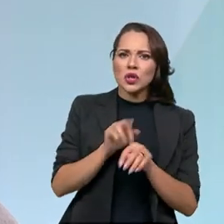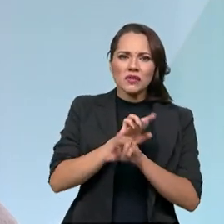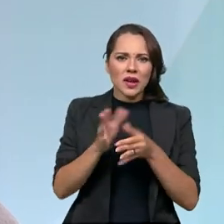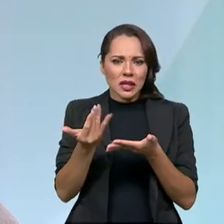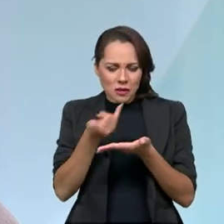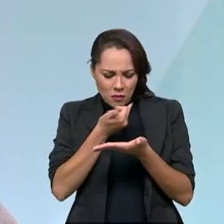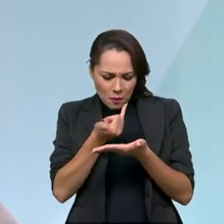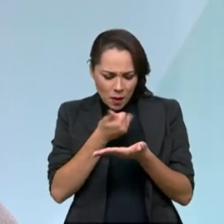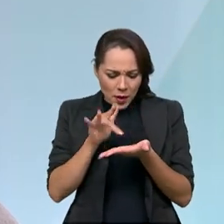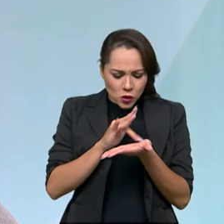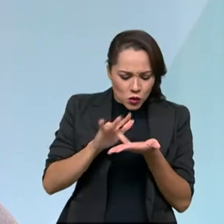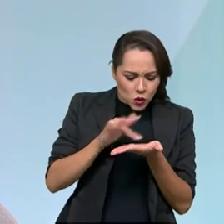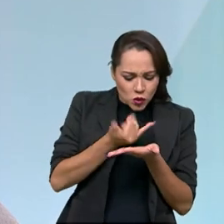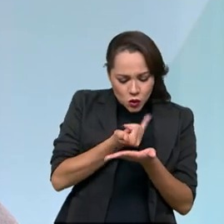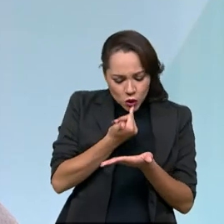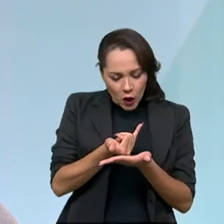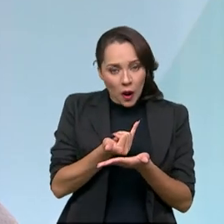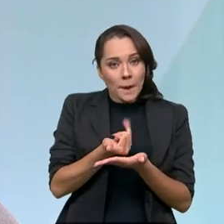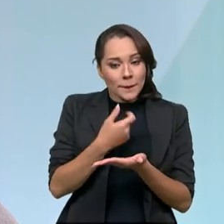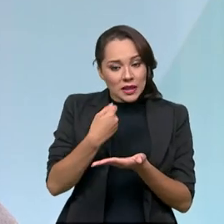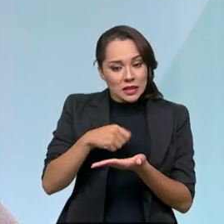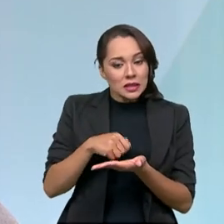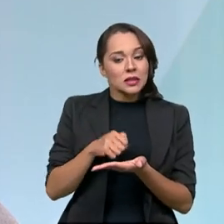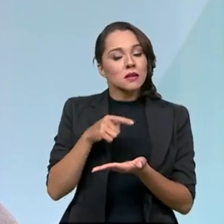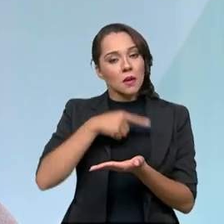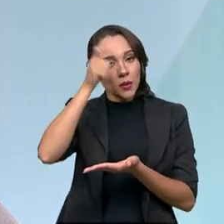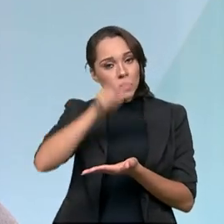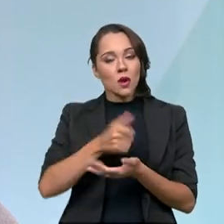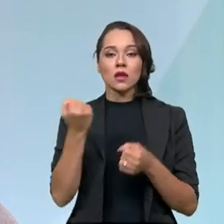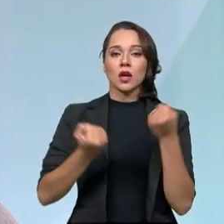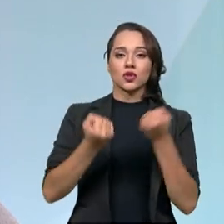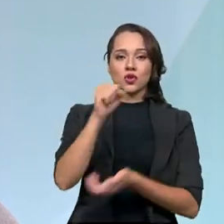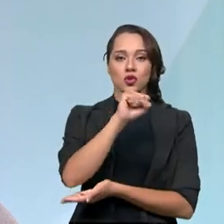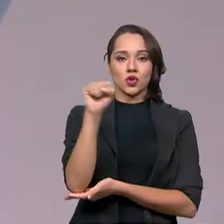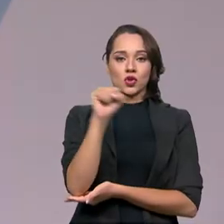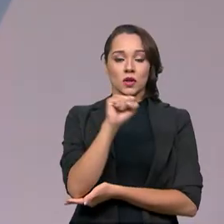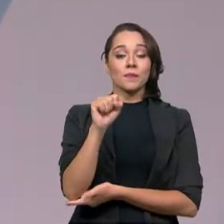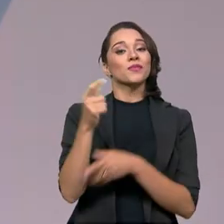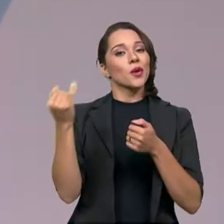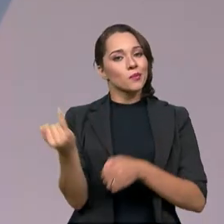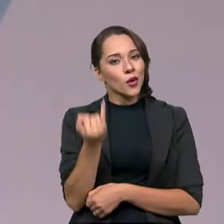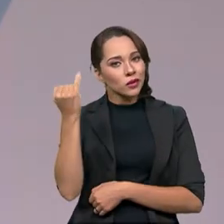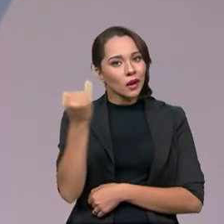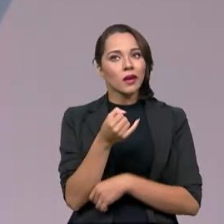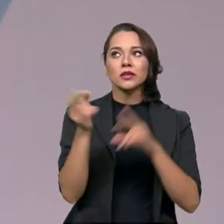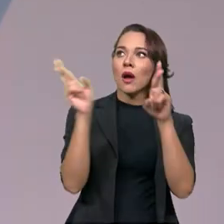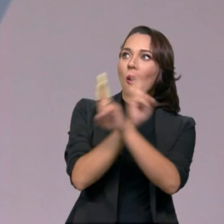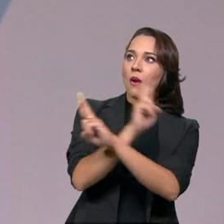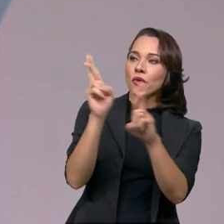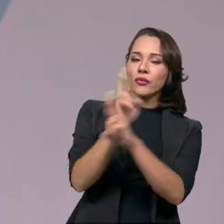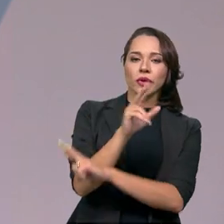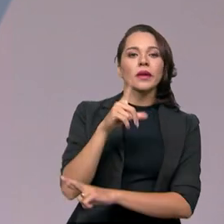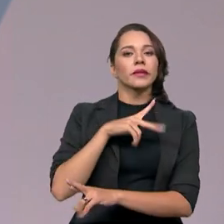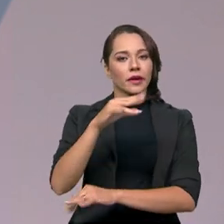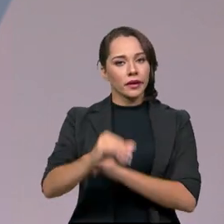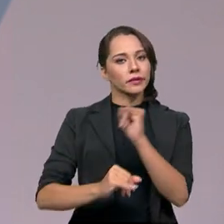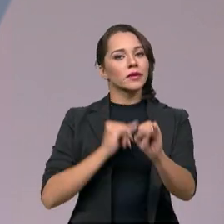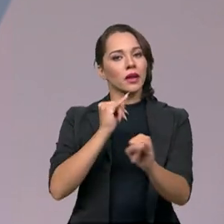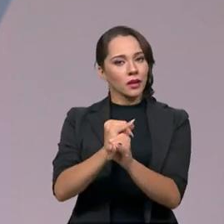informações que precisam estar disponíveis para o condutor. Então, é necessário que haver essa rede de